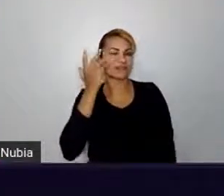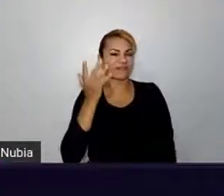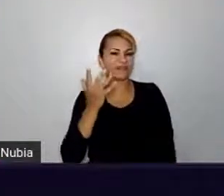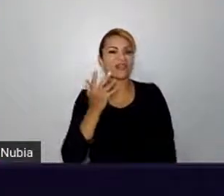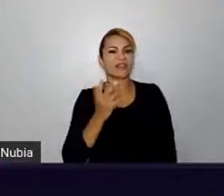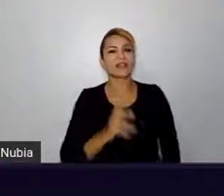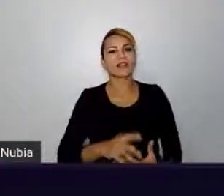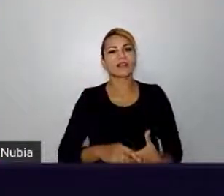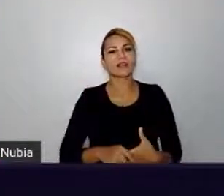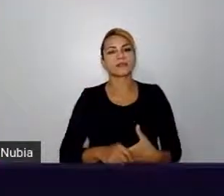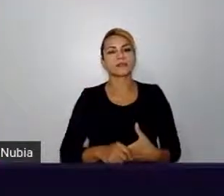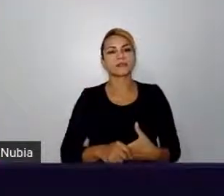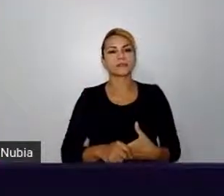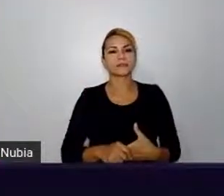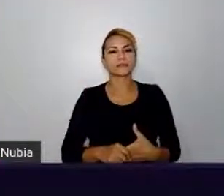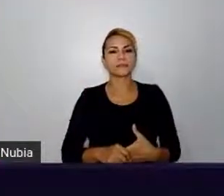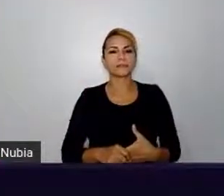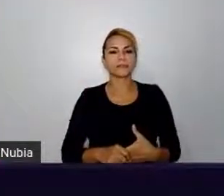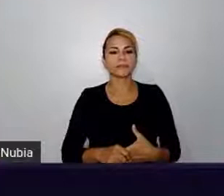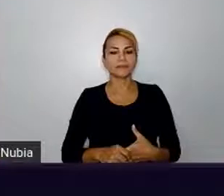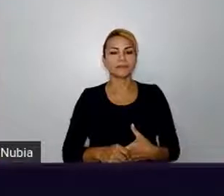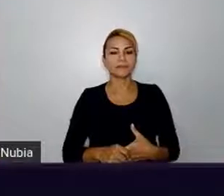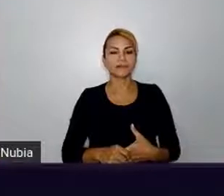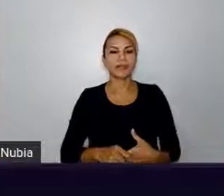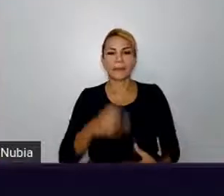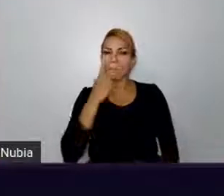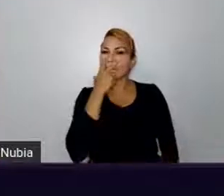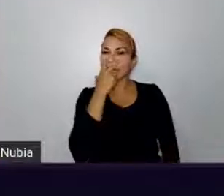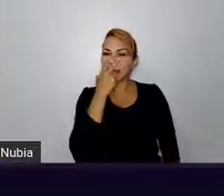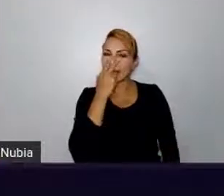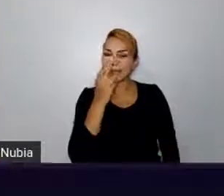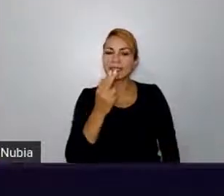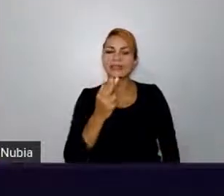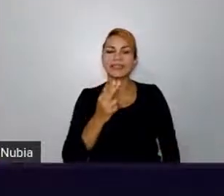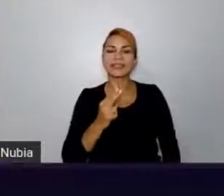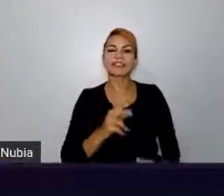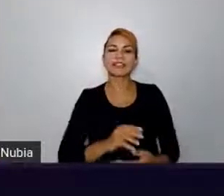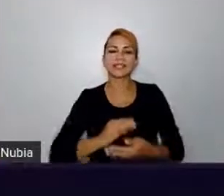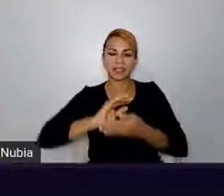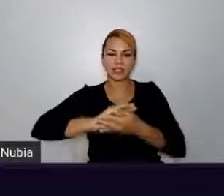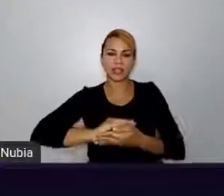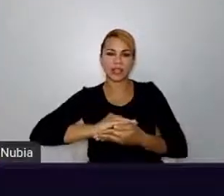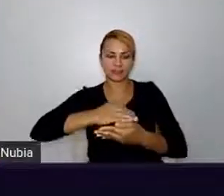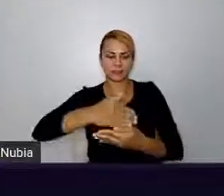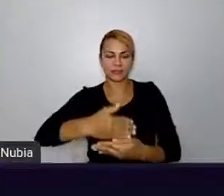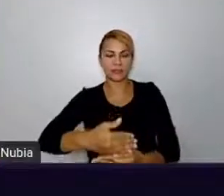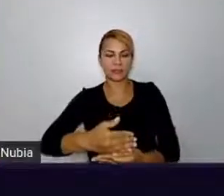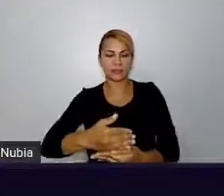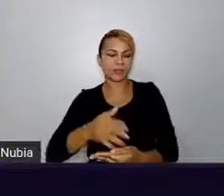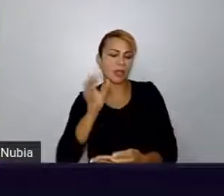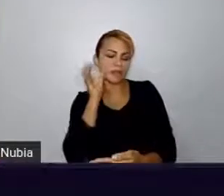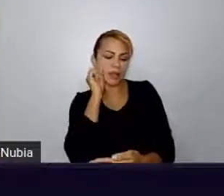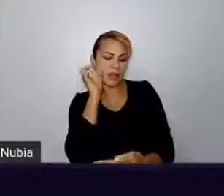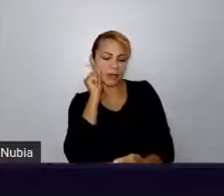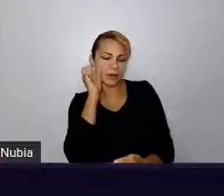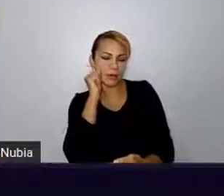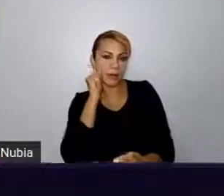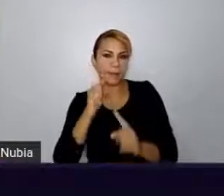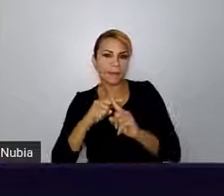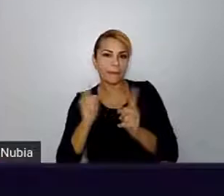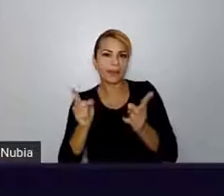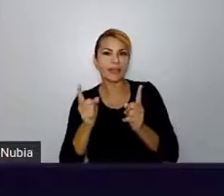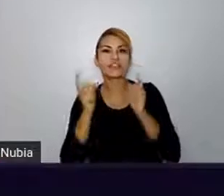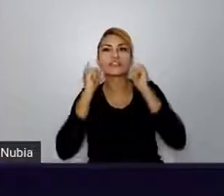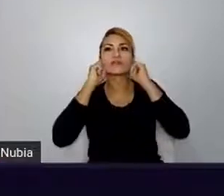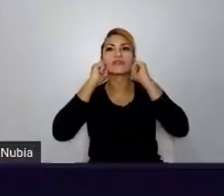com o som do notebook desligado, mas o microfone sempre ligado. E mais, né? Falar de uma